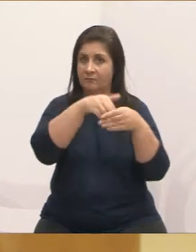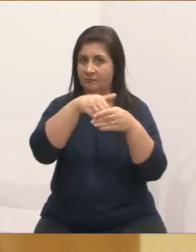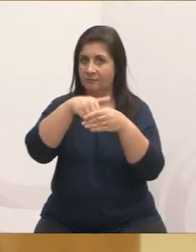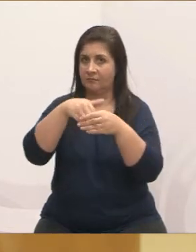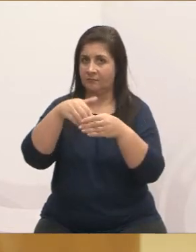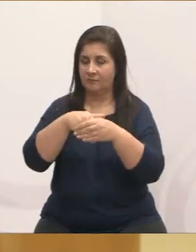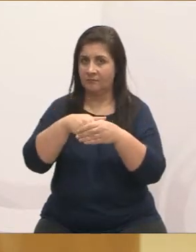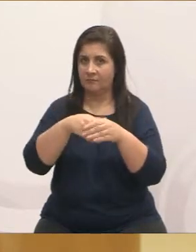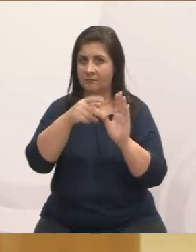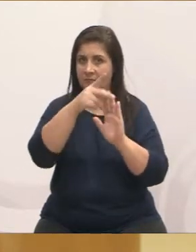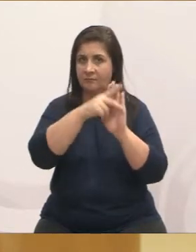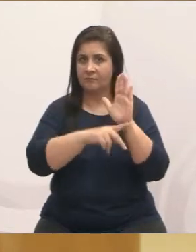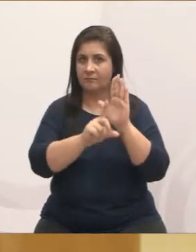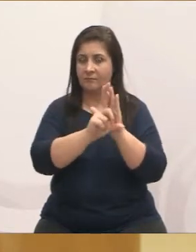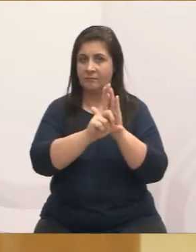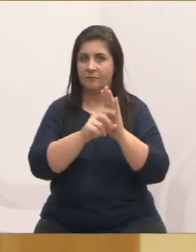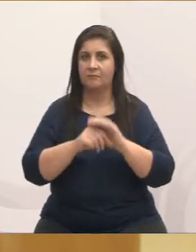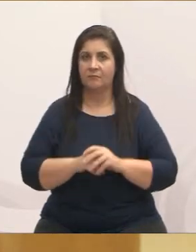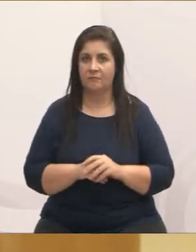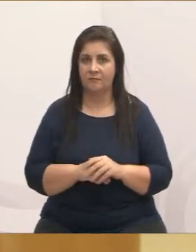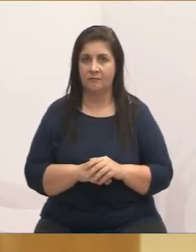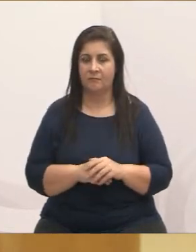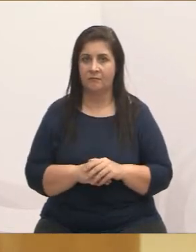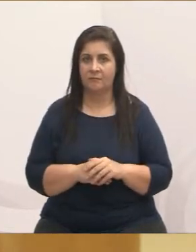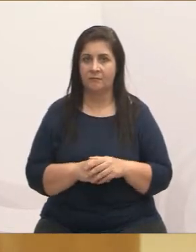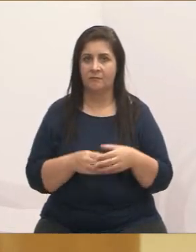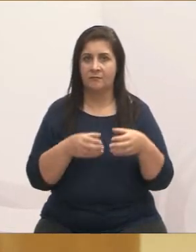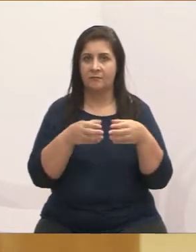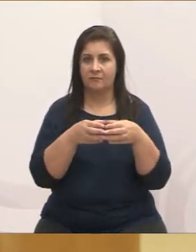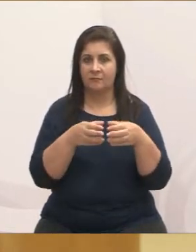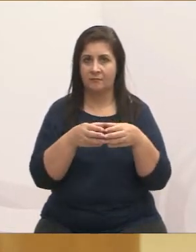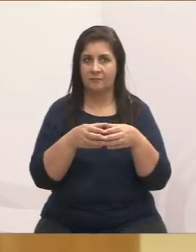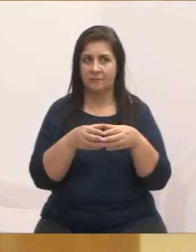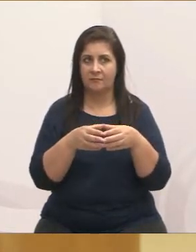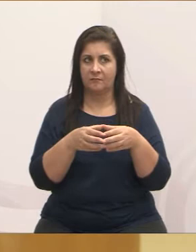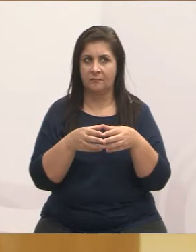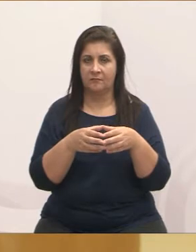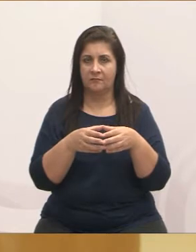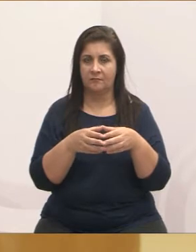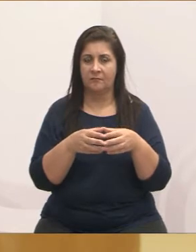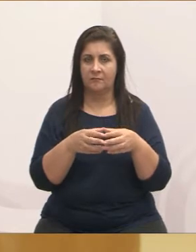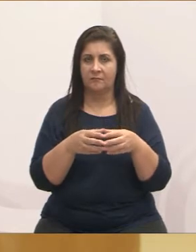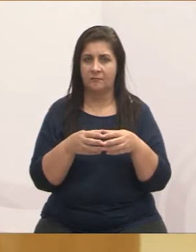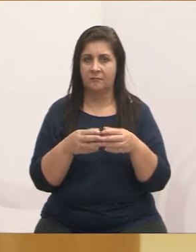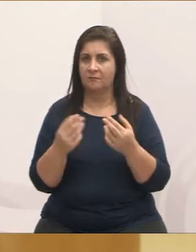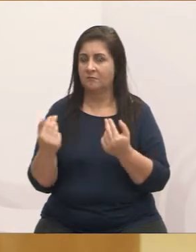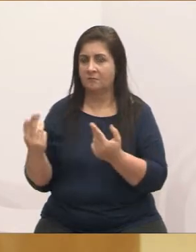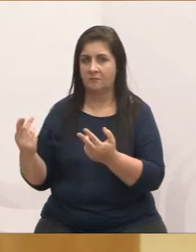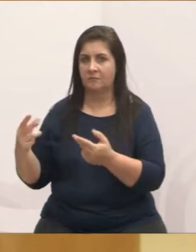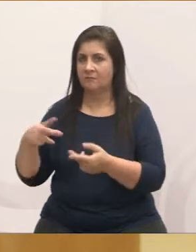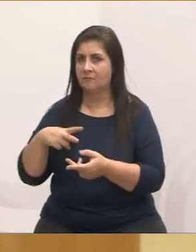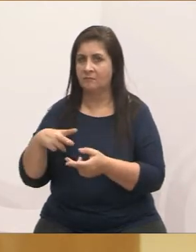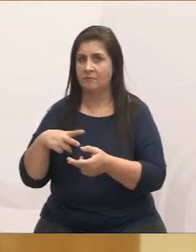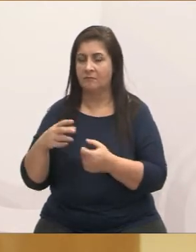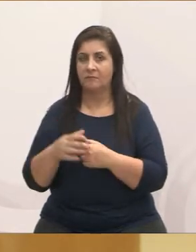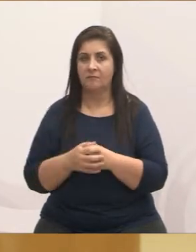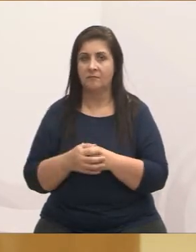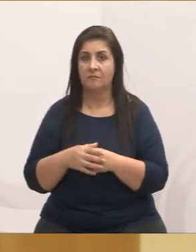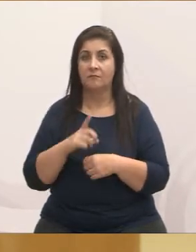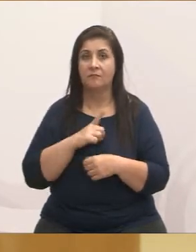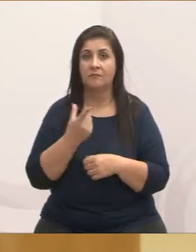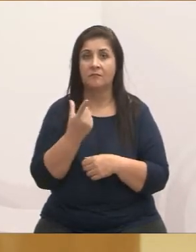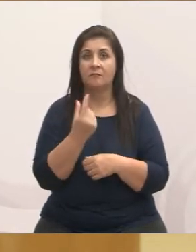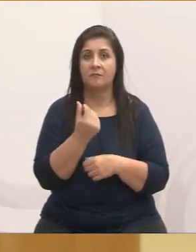aonde as entidades do terceiro setor, bem como qualquer outra entidade privada que atue no município e recebam